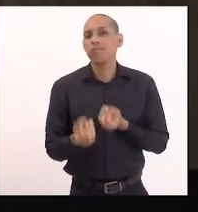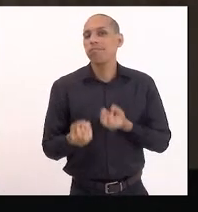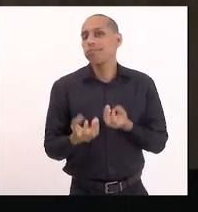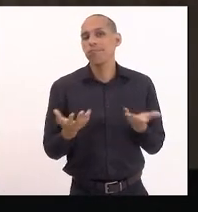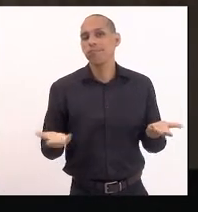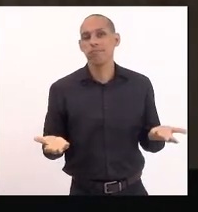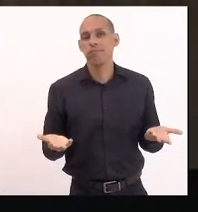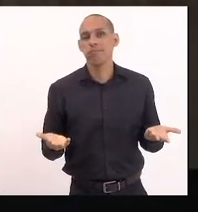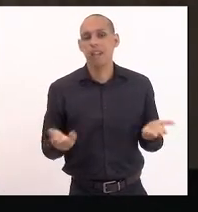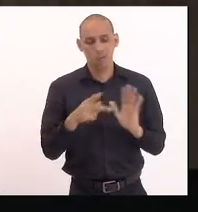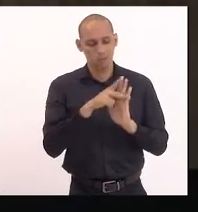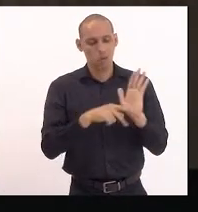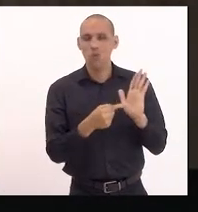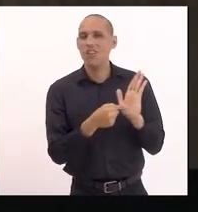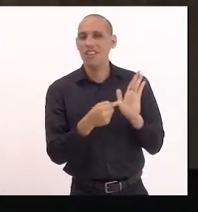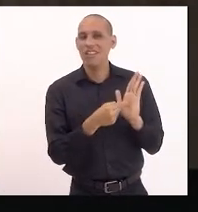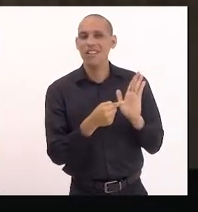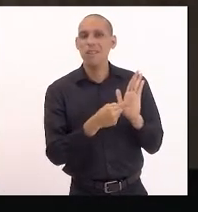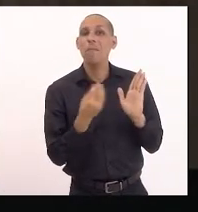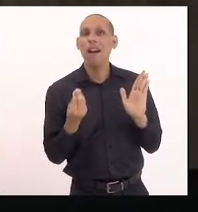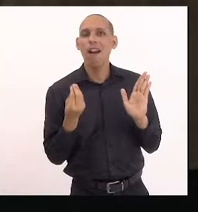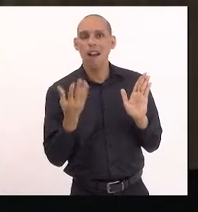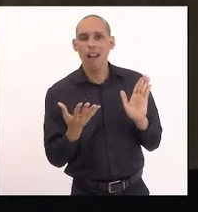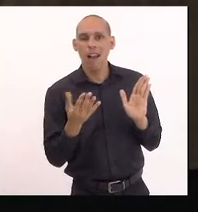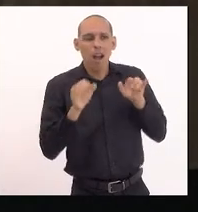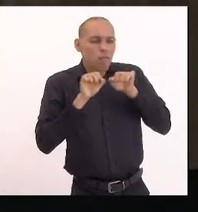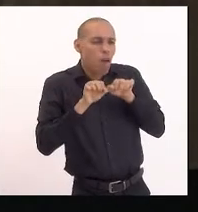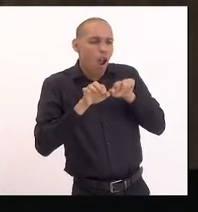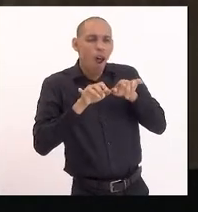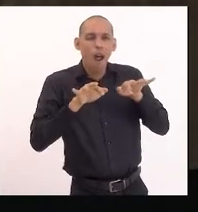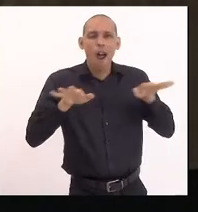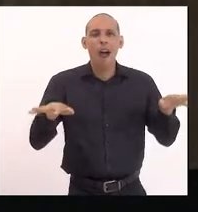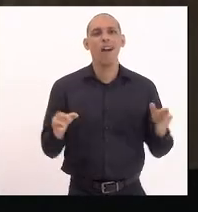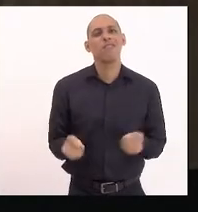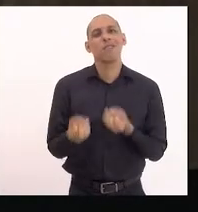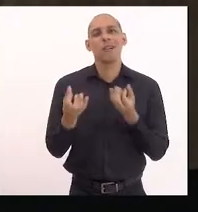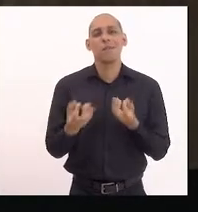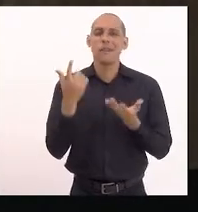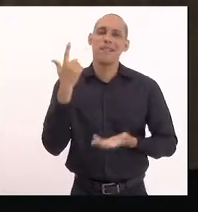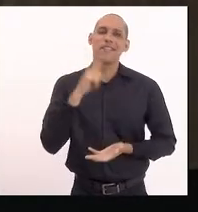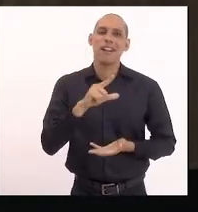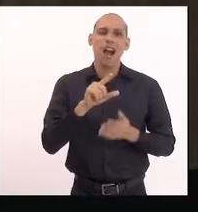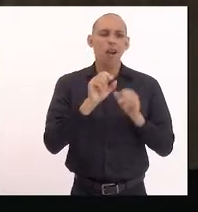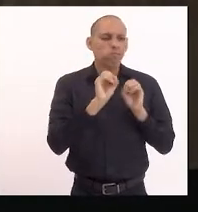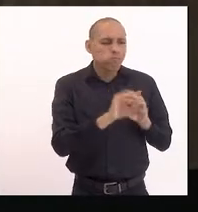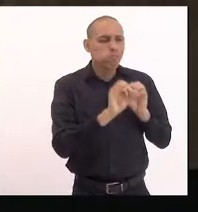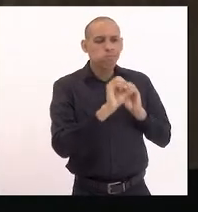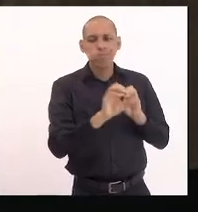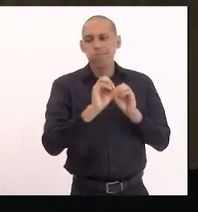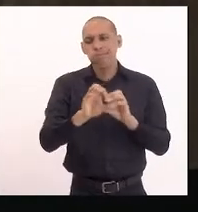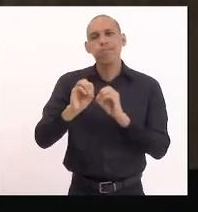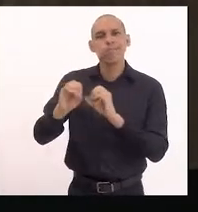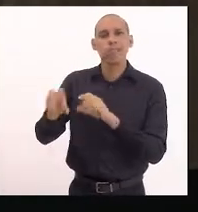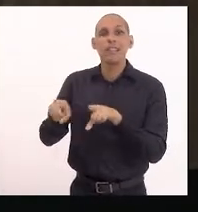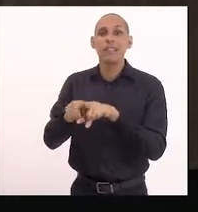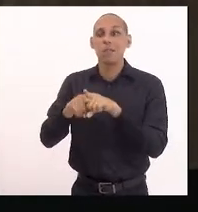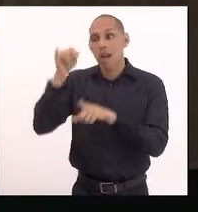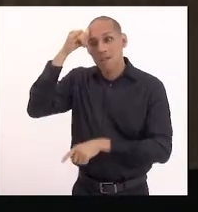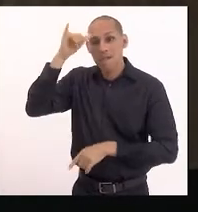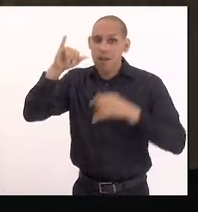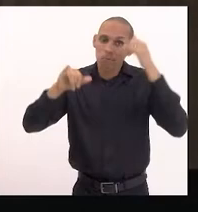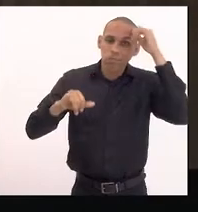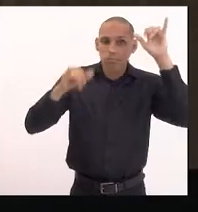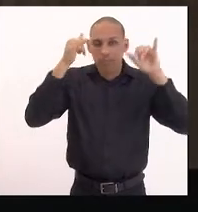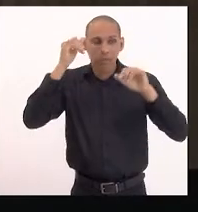visa especificamente disseminar essas informações educativas e preventivas. A gente precisa